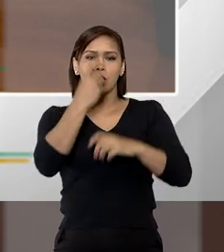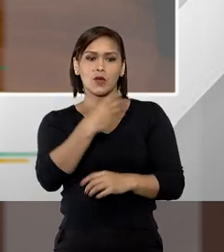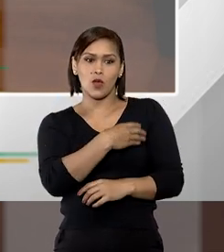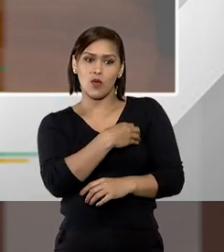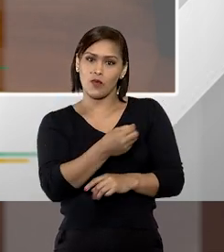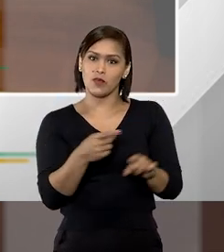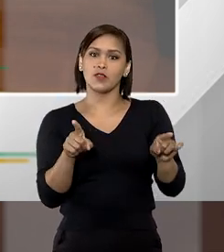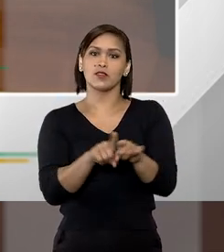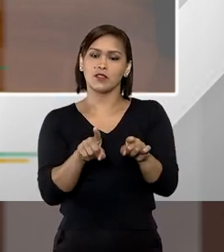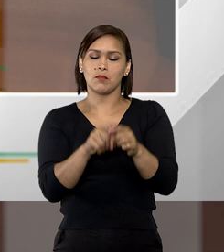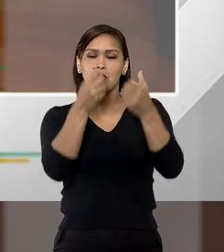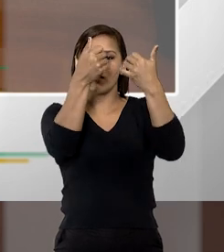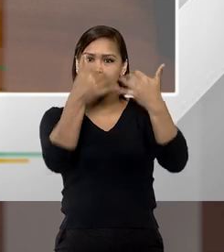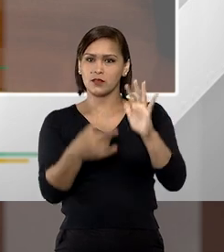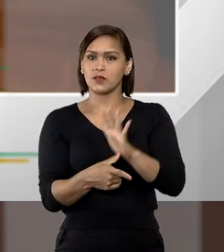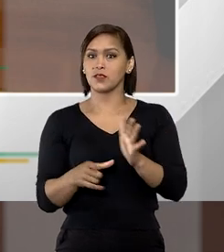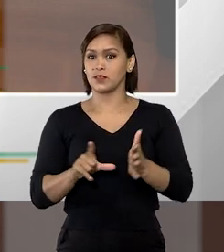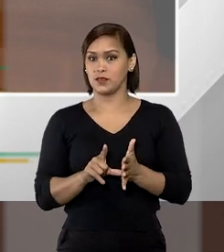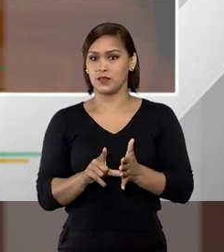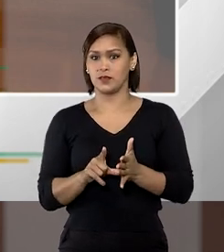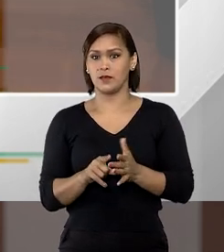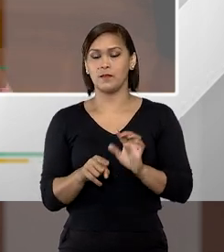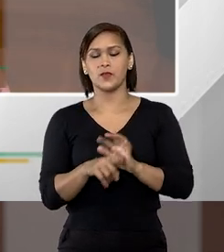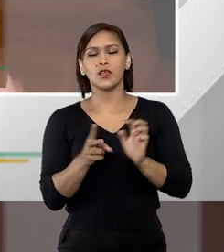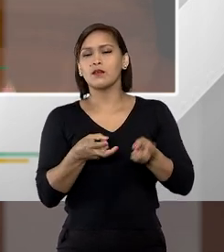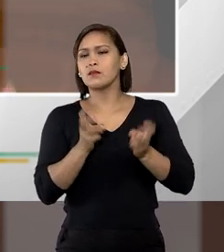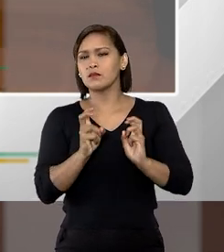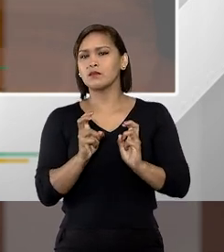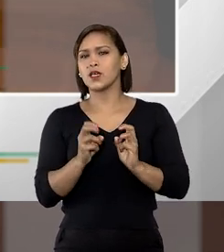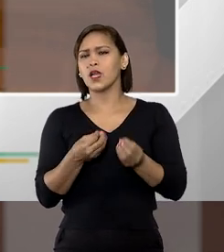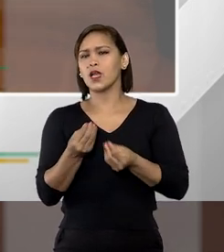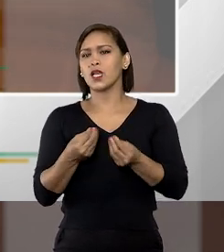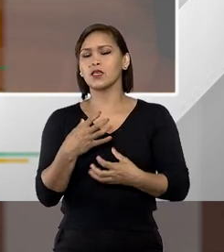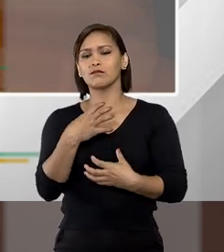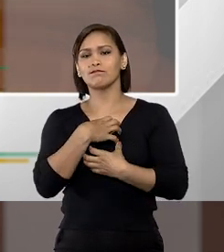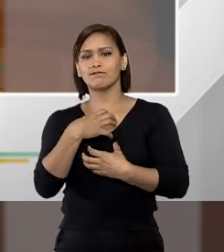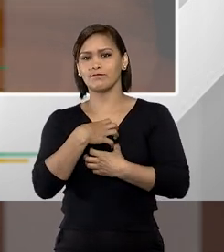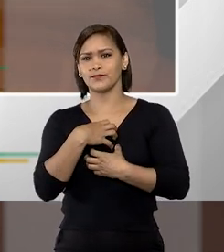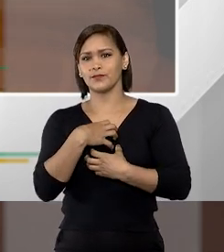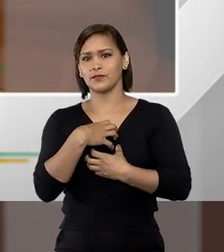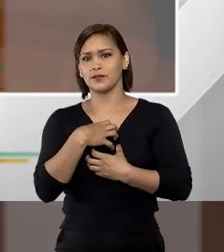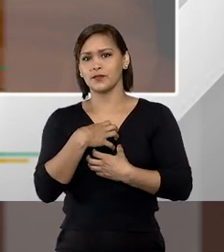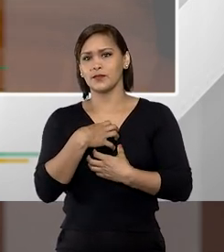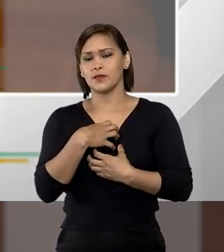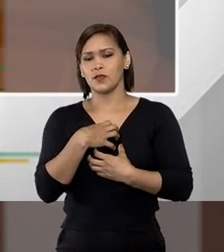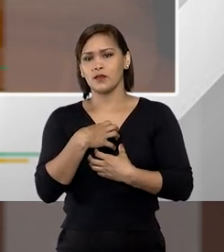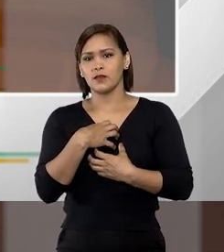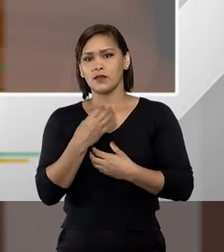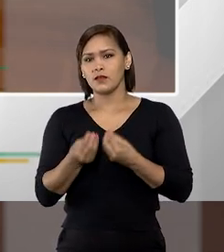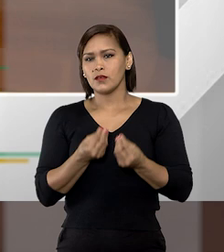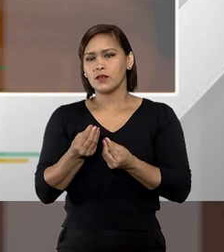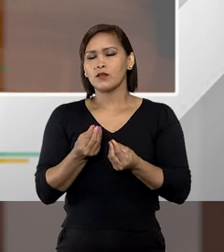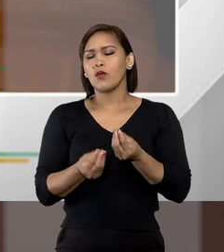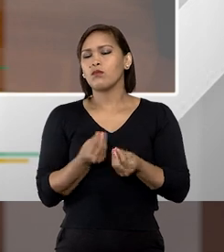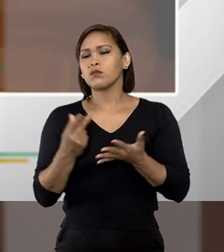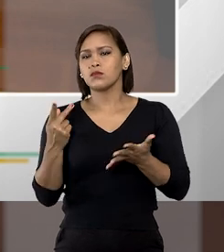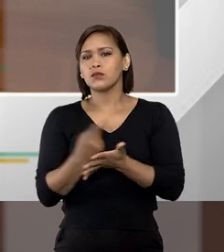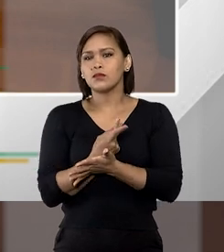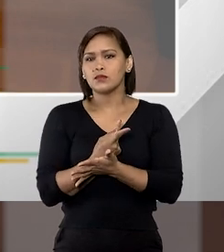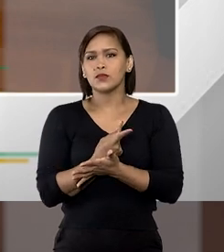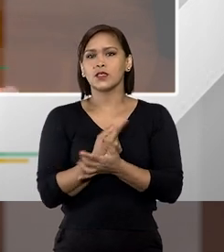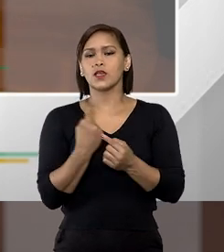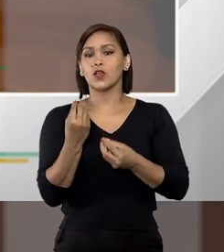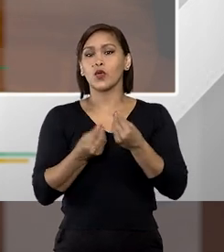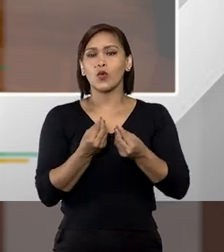que também foi mencionado pelo doutor. E aí a gente observa, então, a situação, né, em que pé que está essa situação